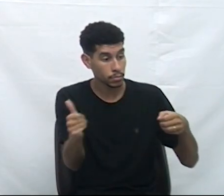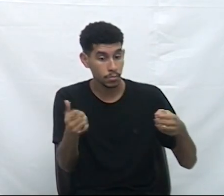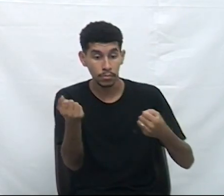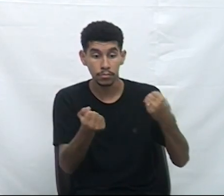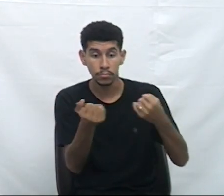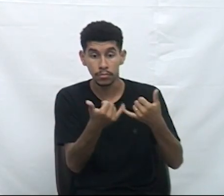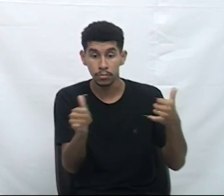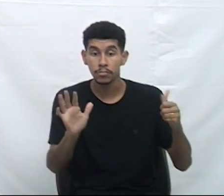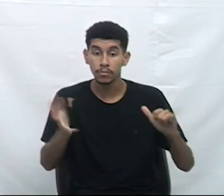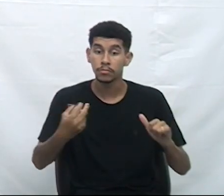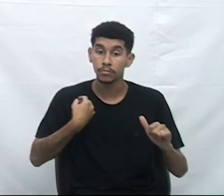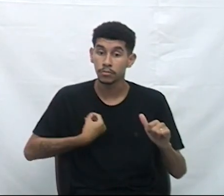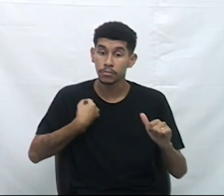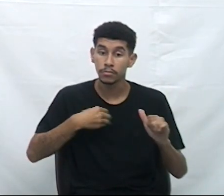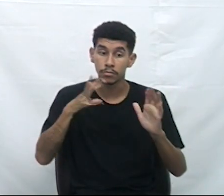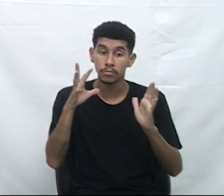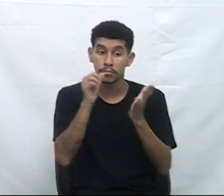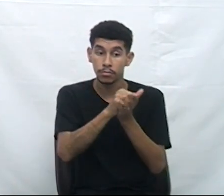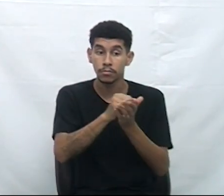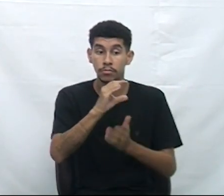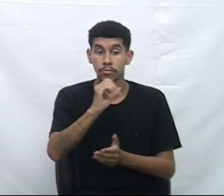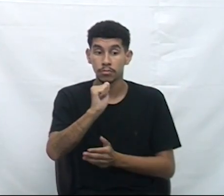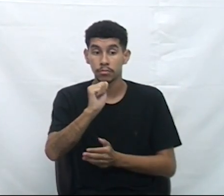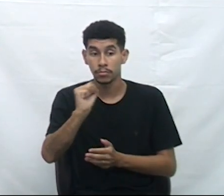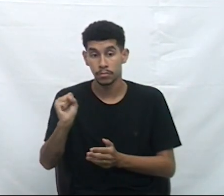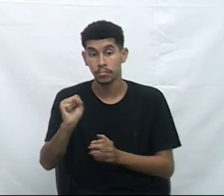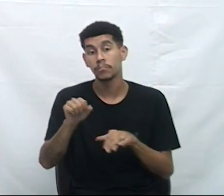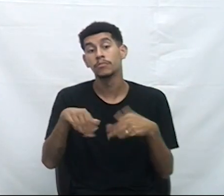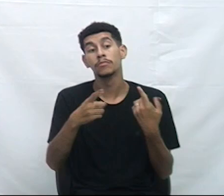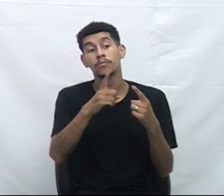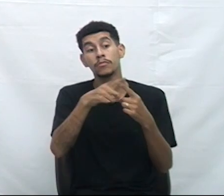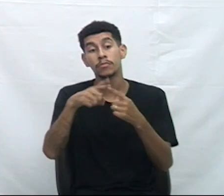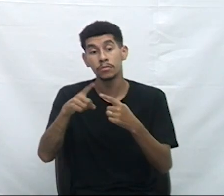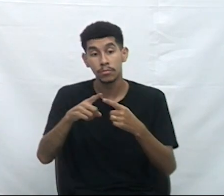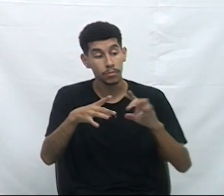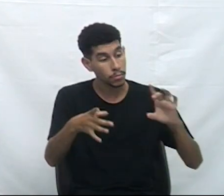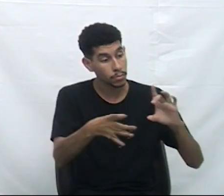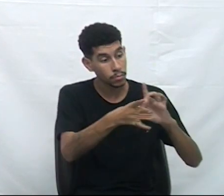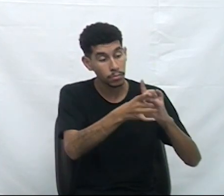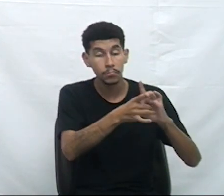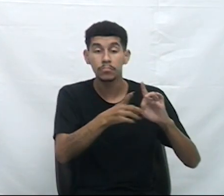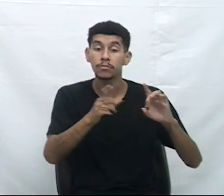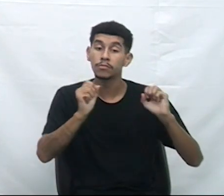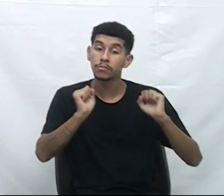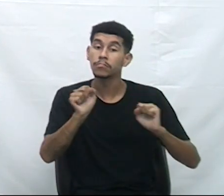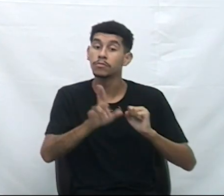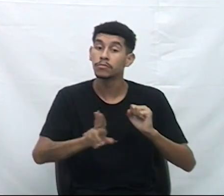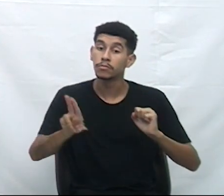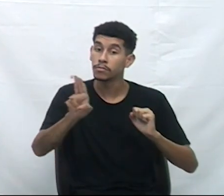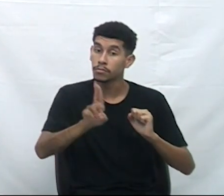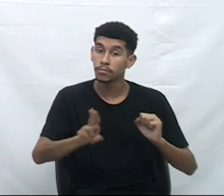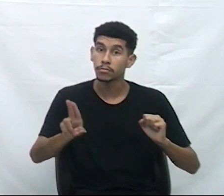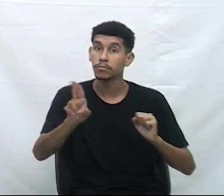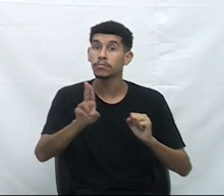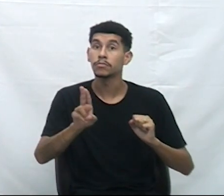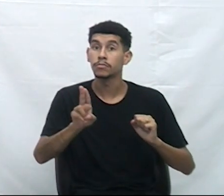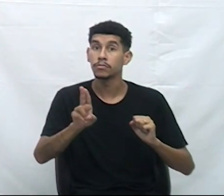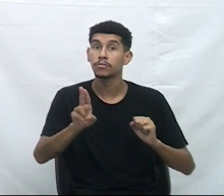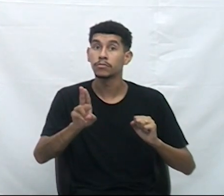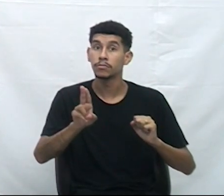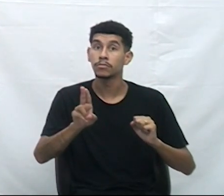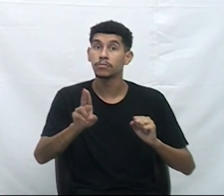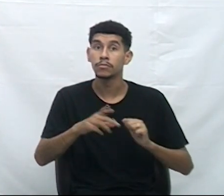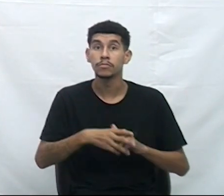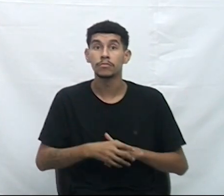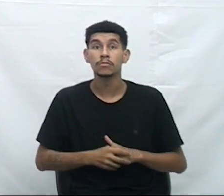Informar os locais. Que tipo de conectores? Seus veículos da PMC podem utilizar os para